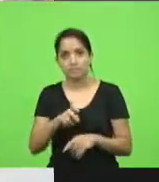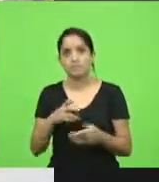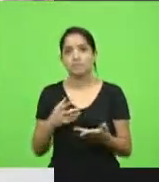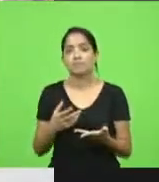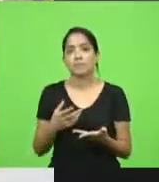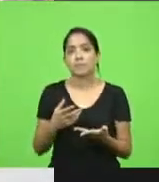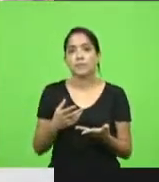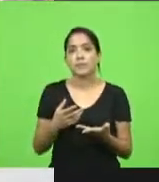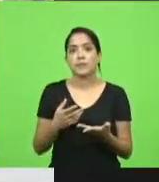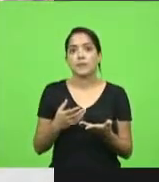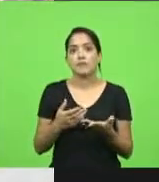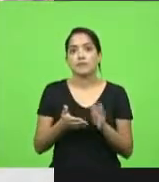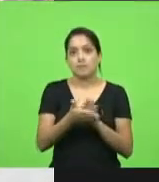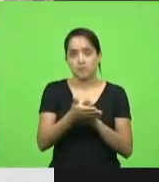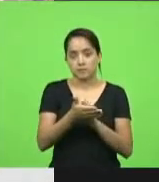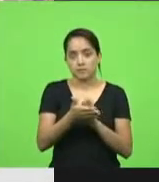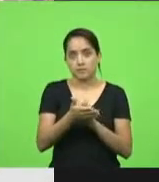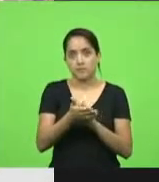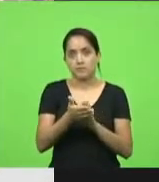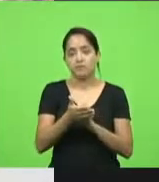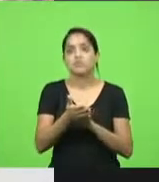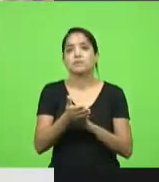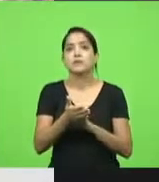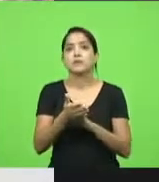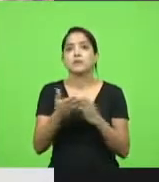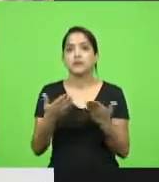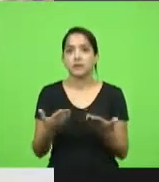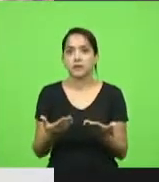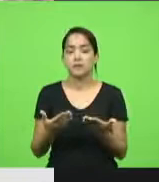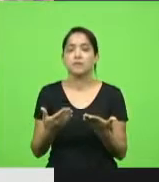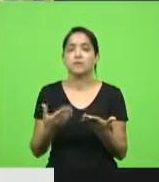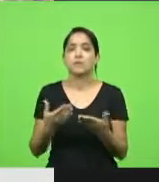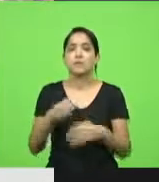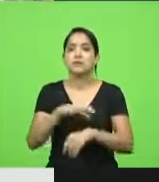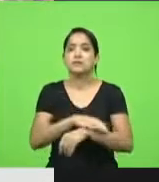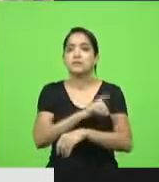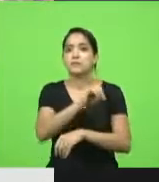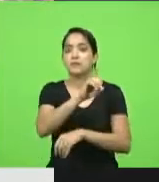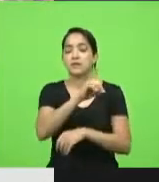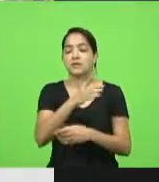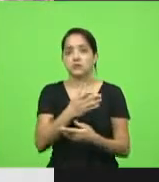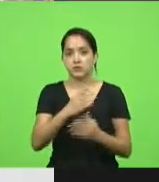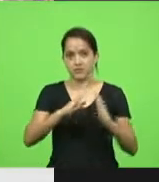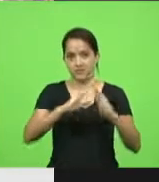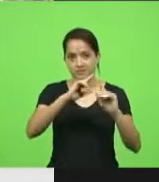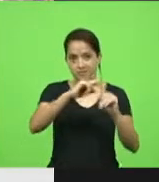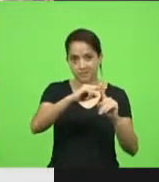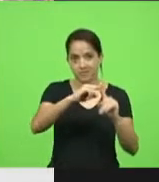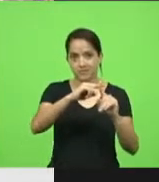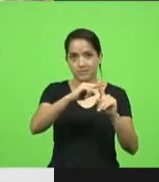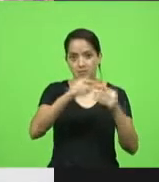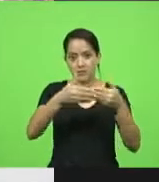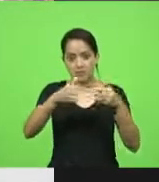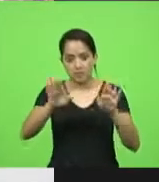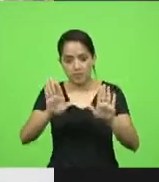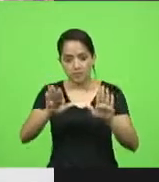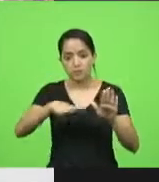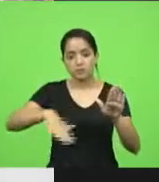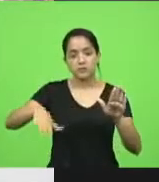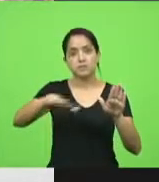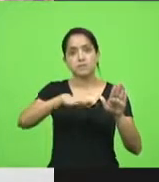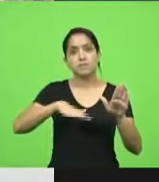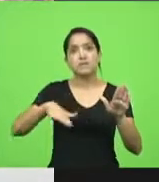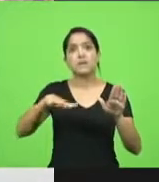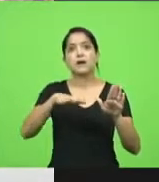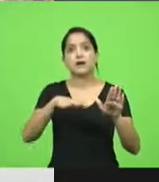a Igreja Assembleia de Deus de Xancherê, que abriu um espaço lá no seu centro social para fazer uma